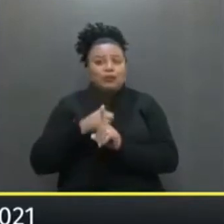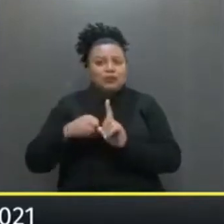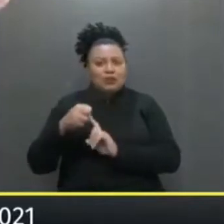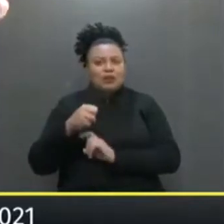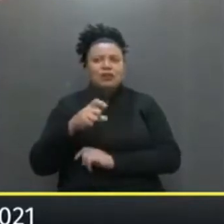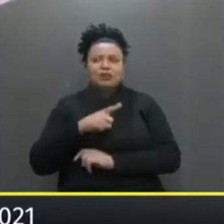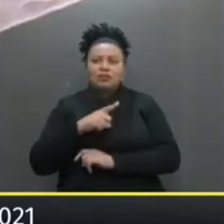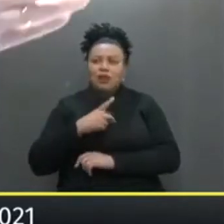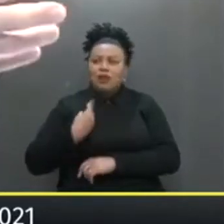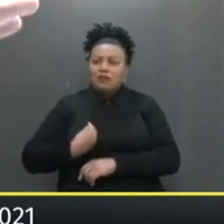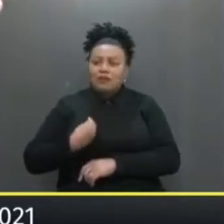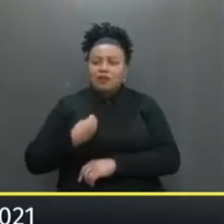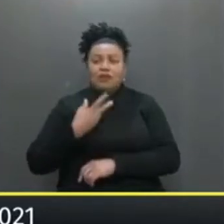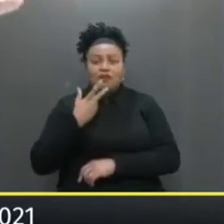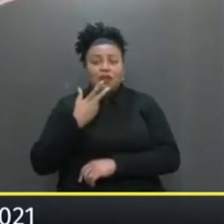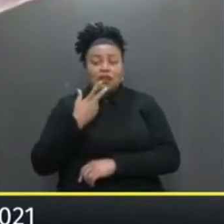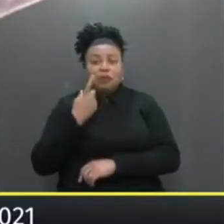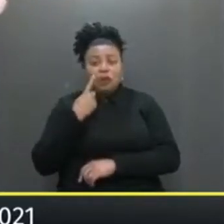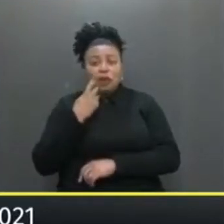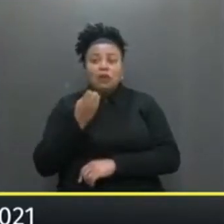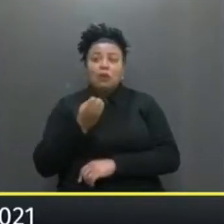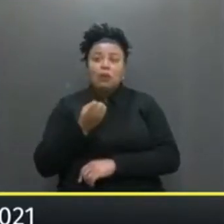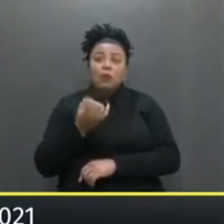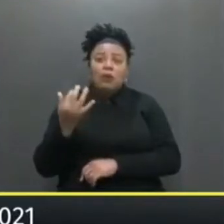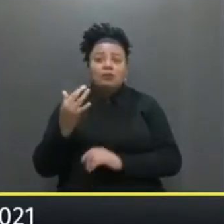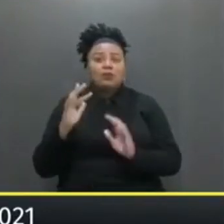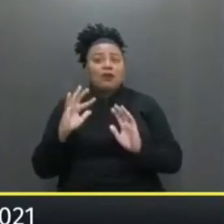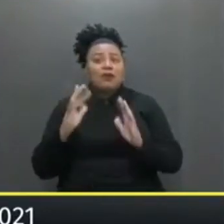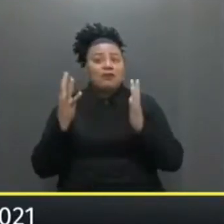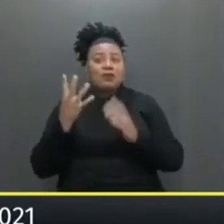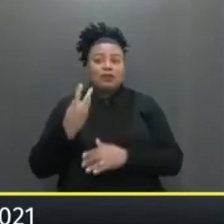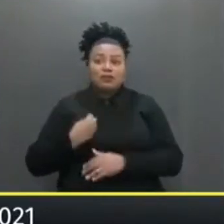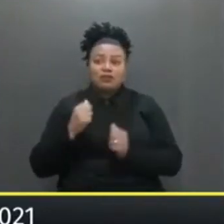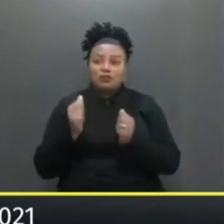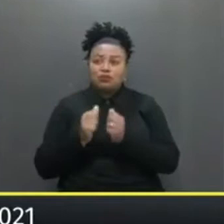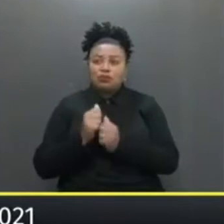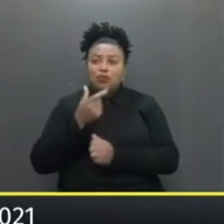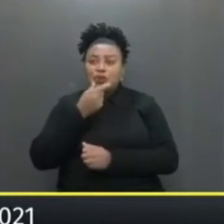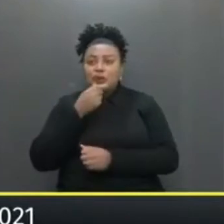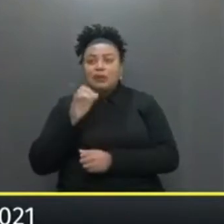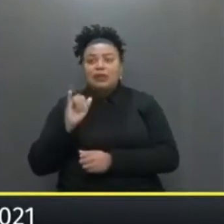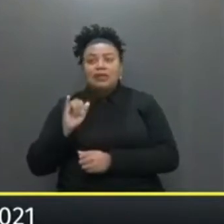E nós temos Que estar presente Falando Quantos eventos Eu já estive presente Junto com o Irio